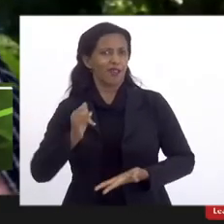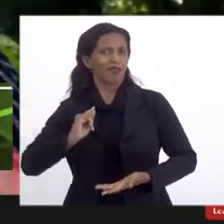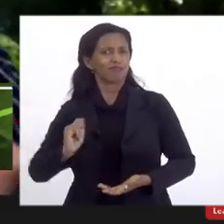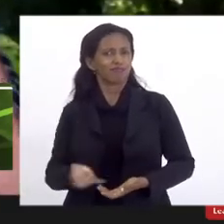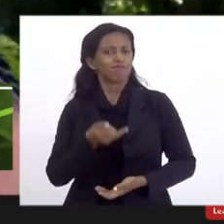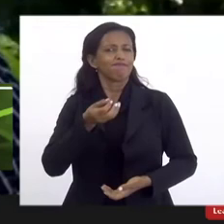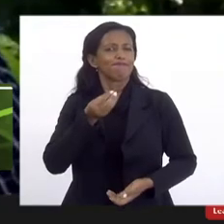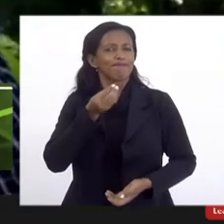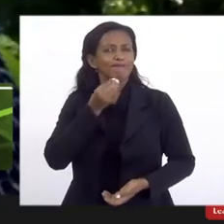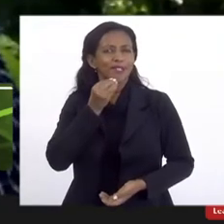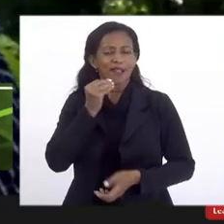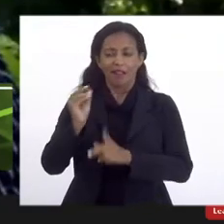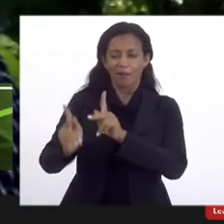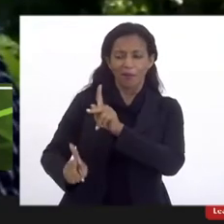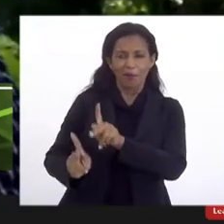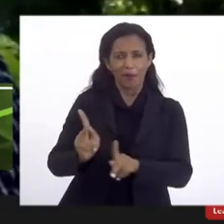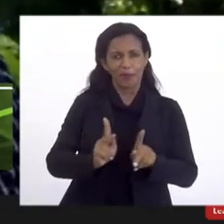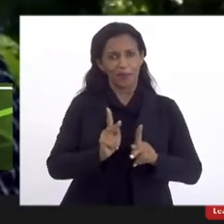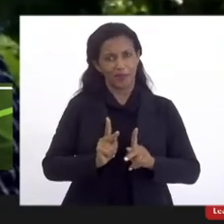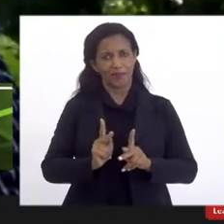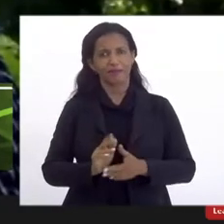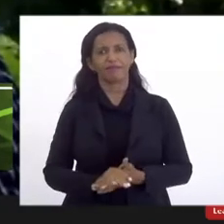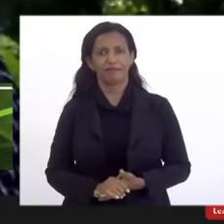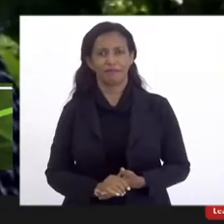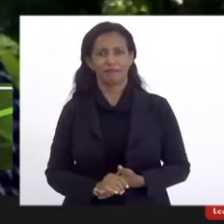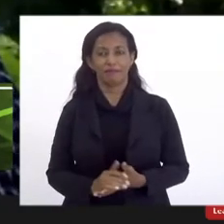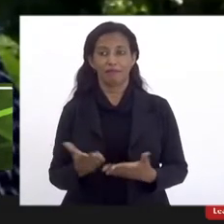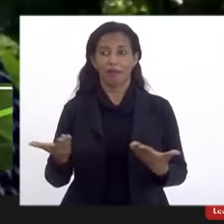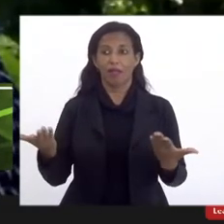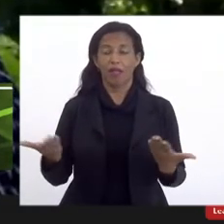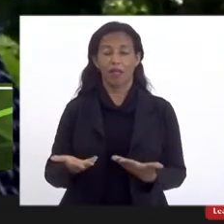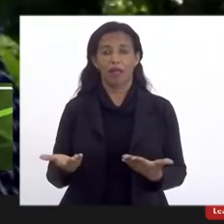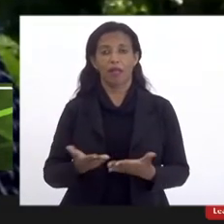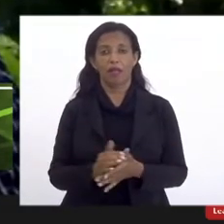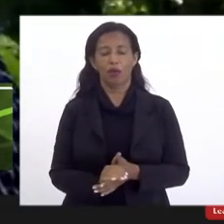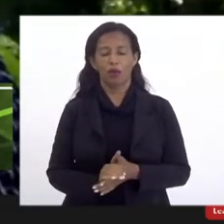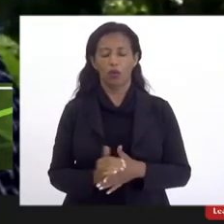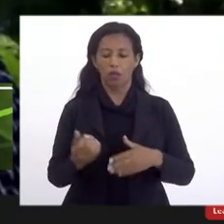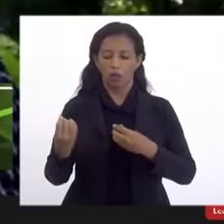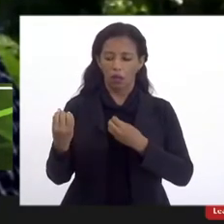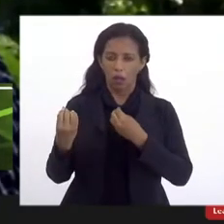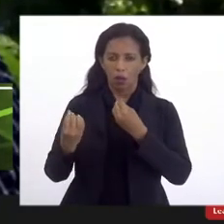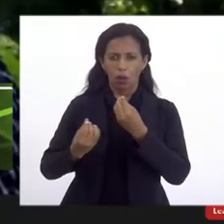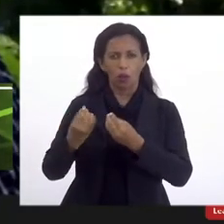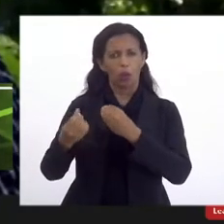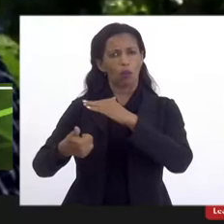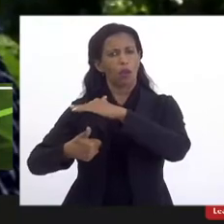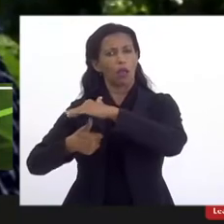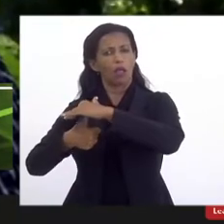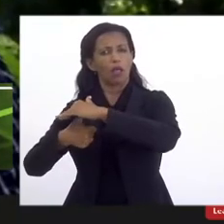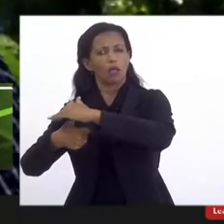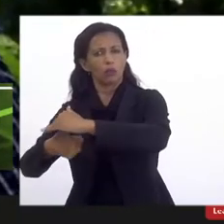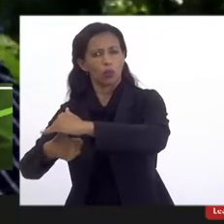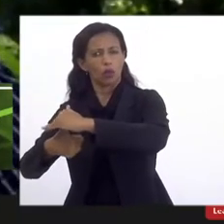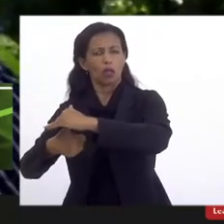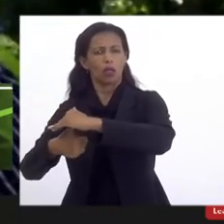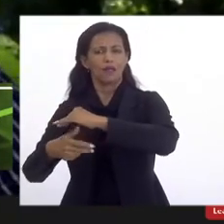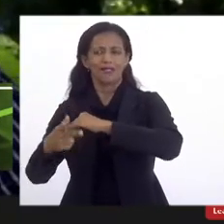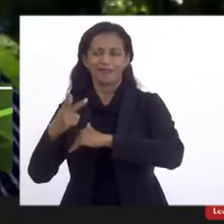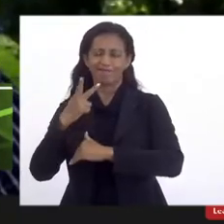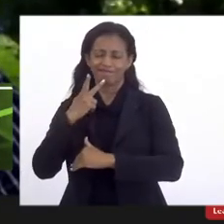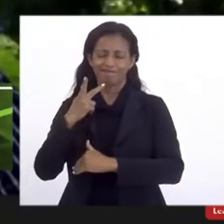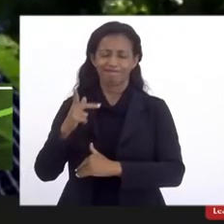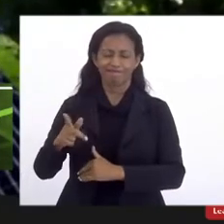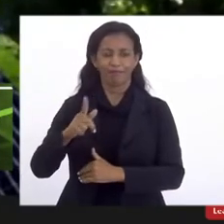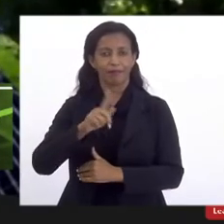para a população. agora, como a reitora falou, tem uma questão que é muito